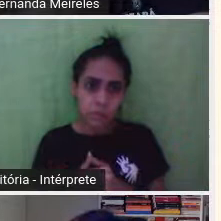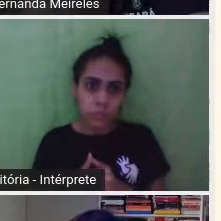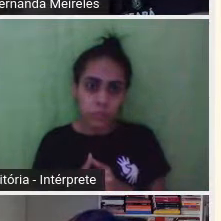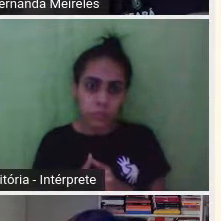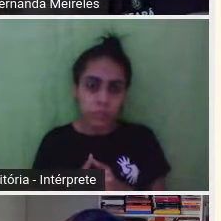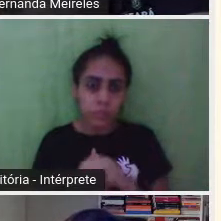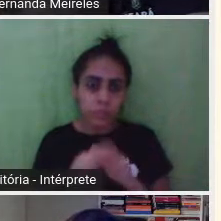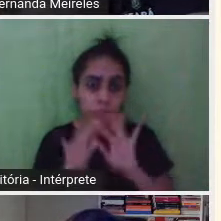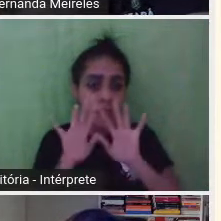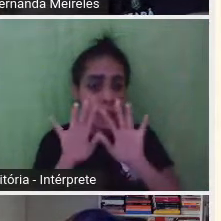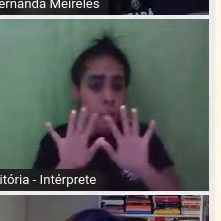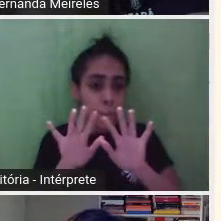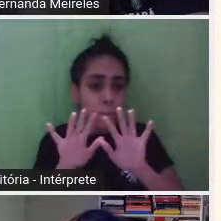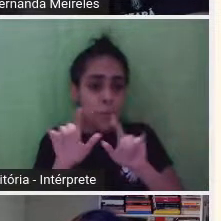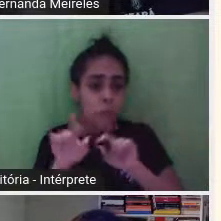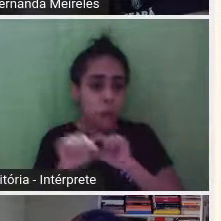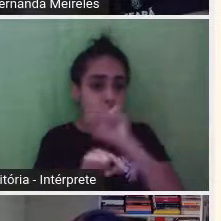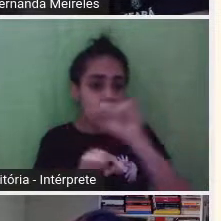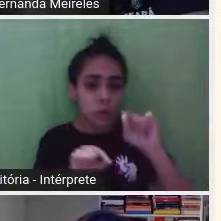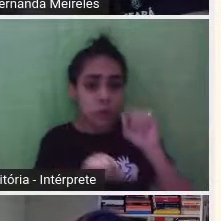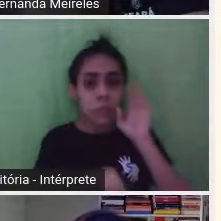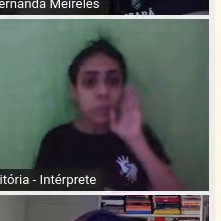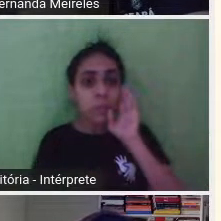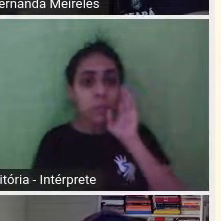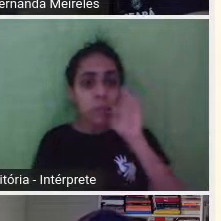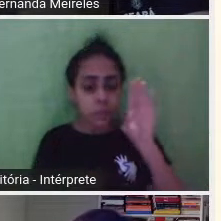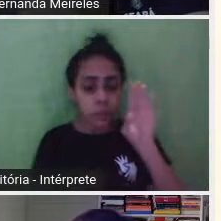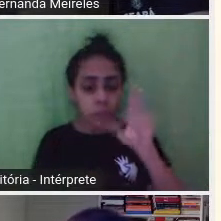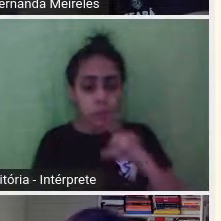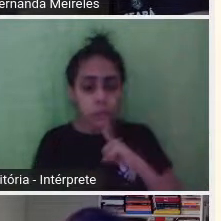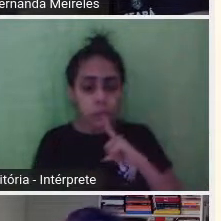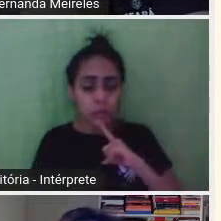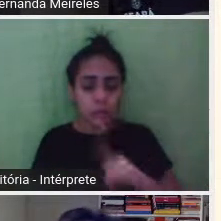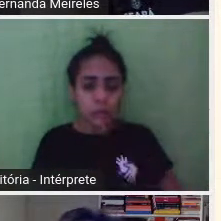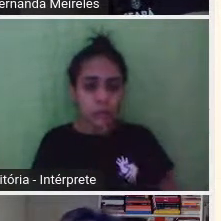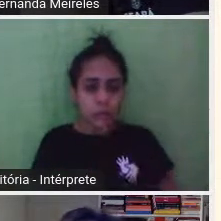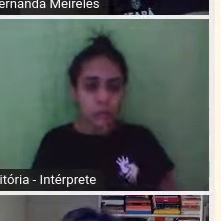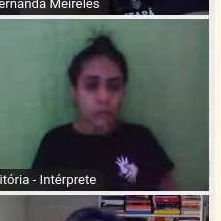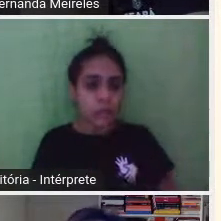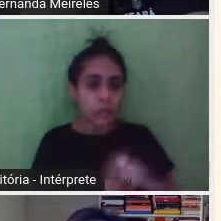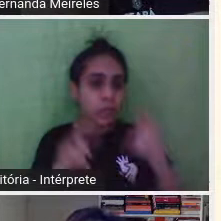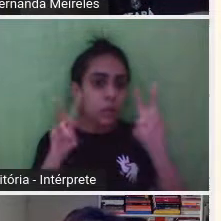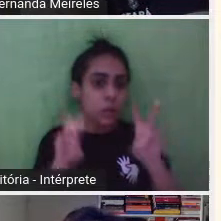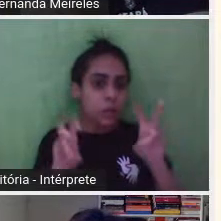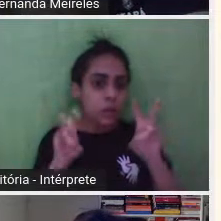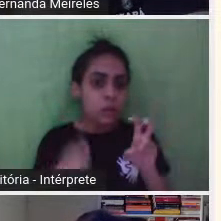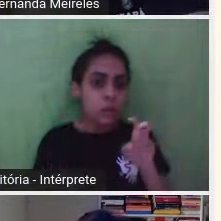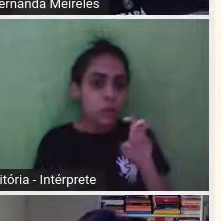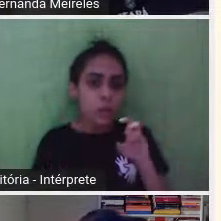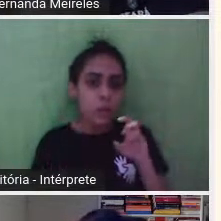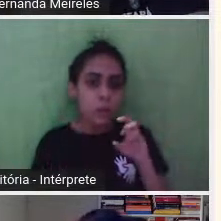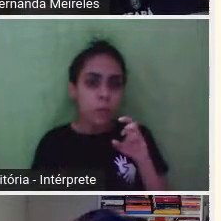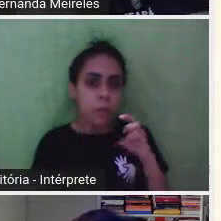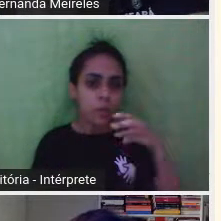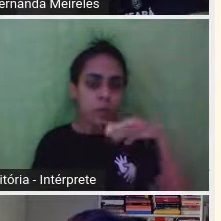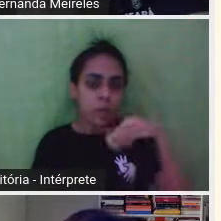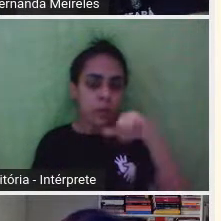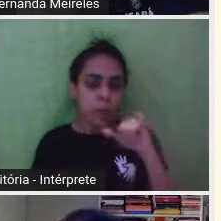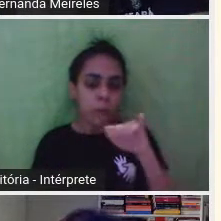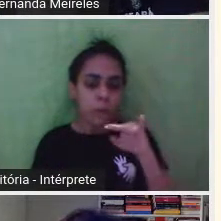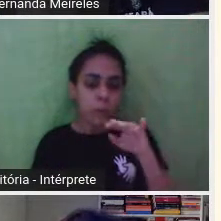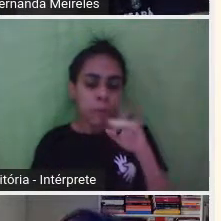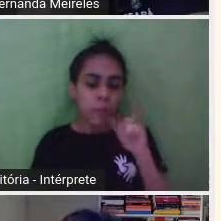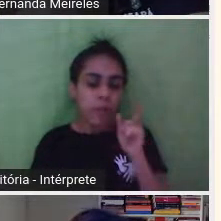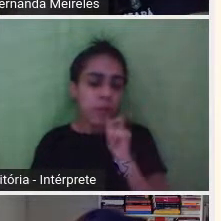hipótese mais plausível é de que por trás desse mito, né, da Helena Ferrante, esteja a escritora italiana